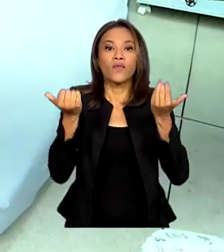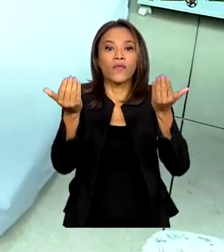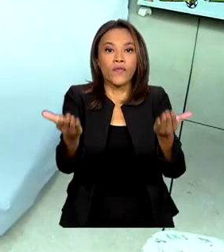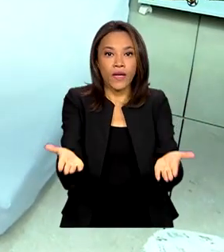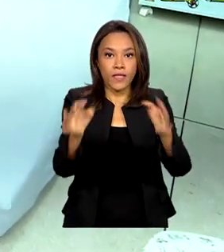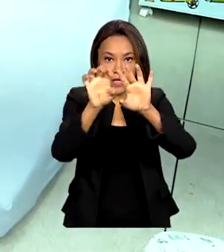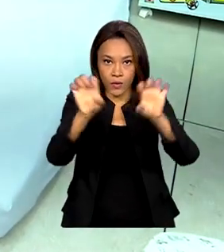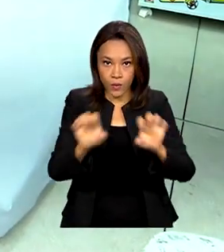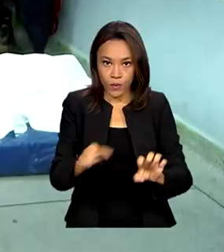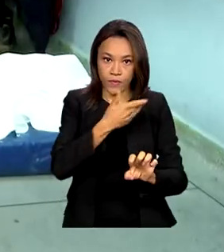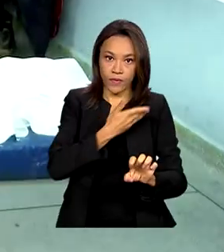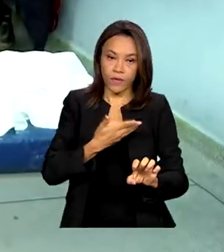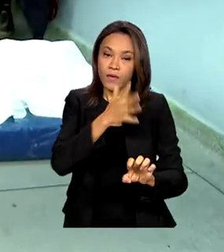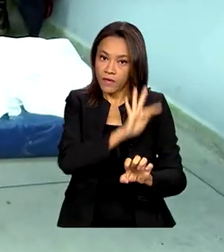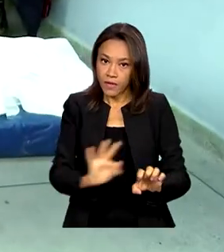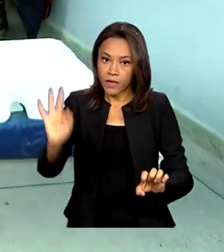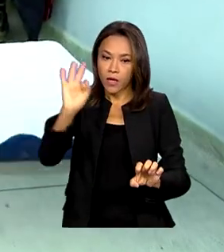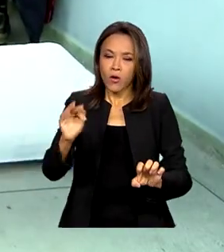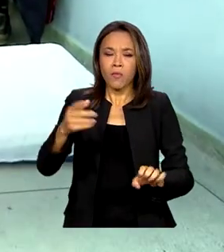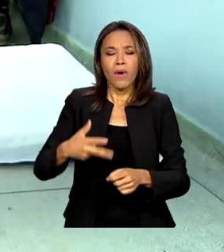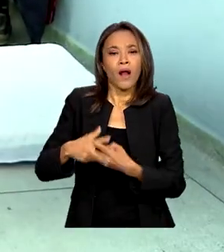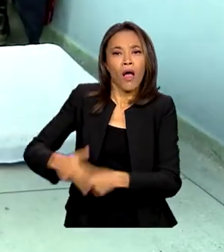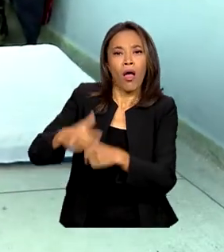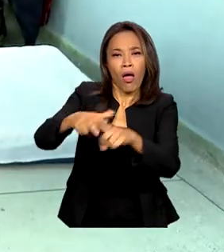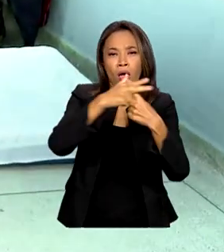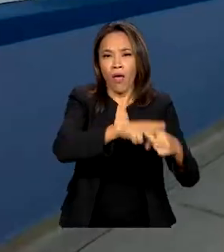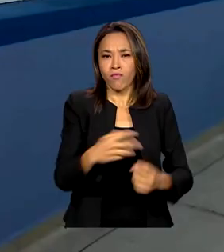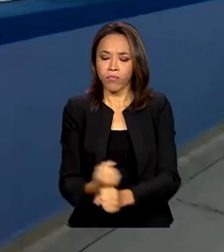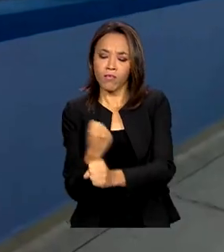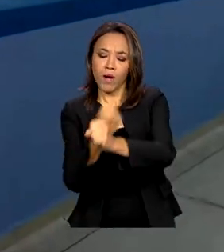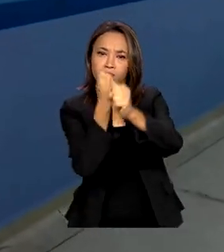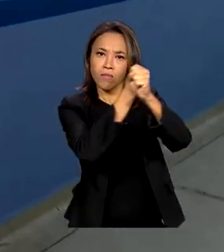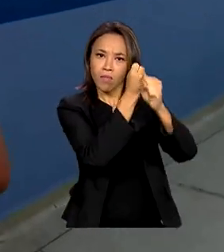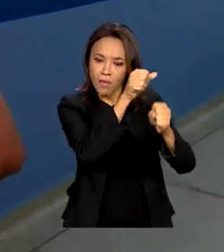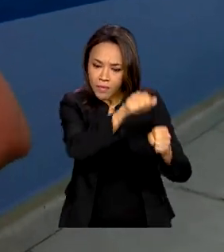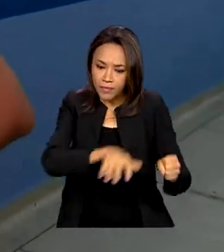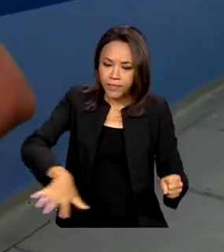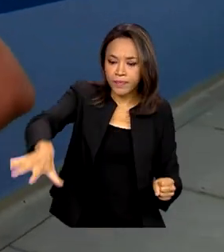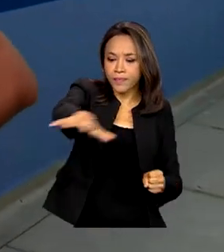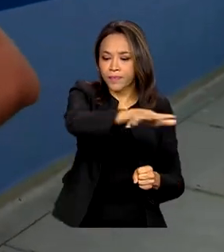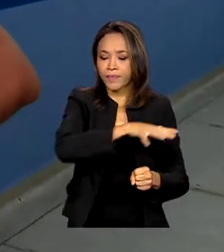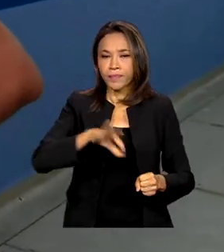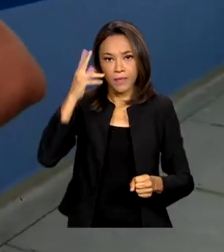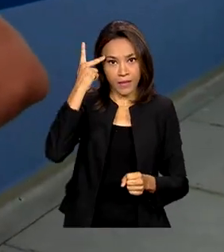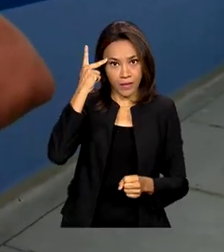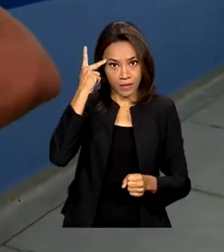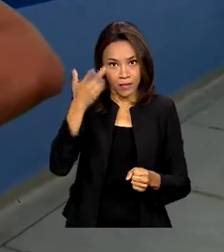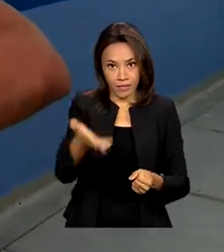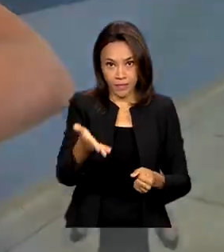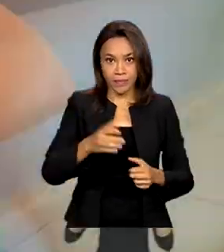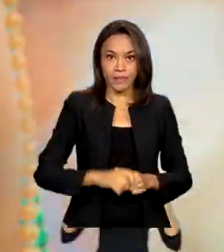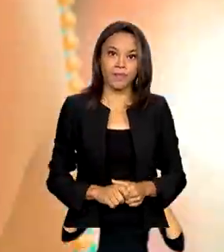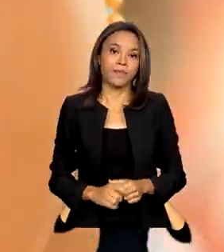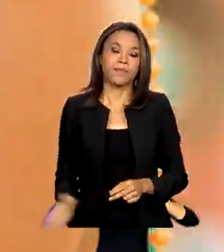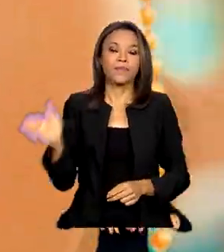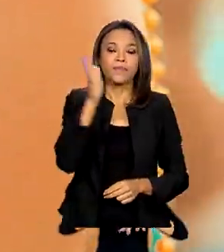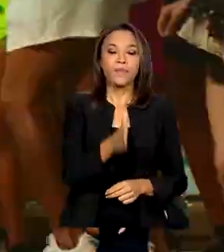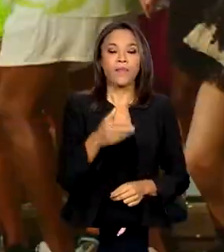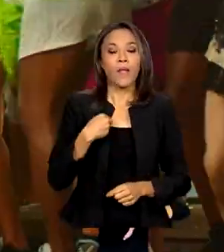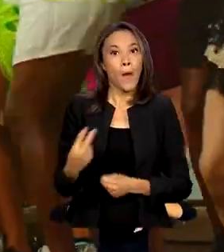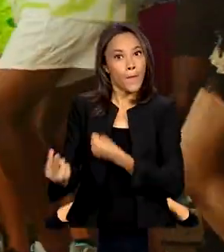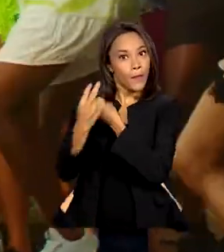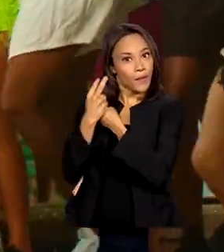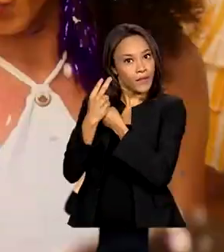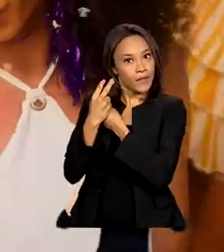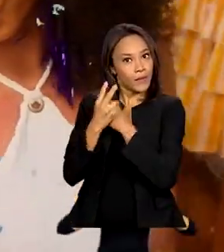para recuperar o litoral norte de São Paulo e permitir a reconstrução da região. Proteção no